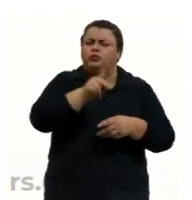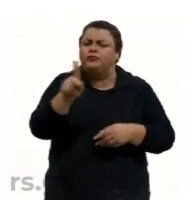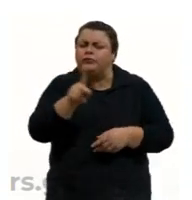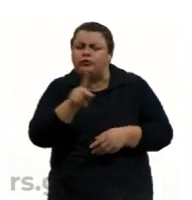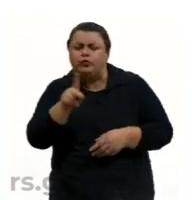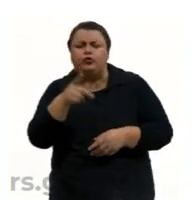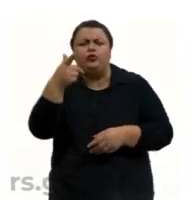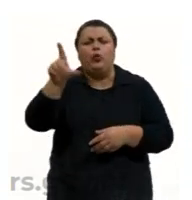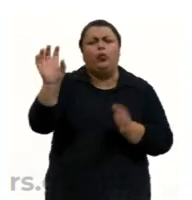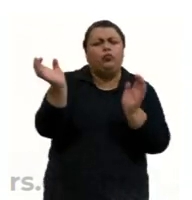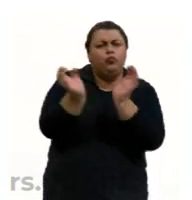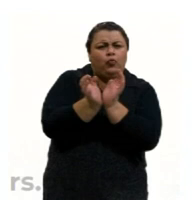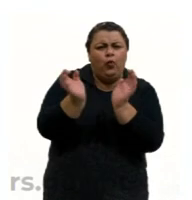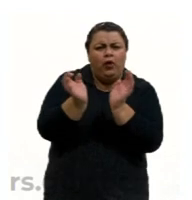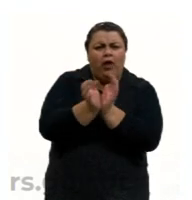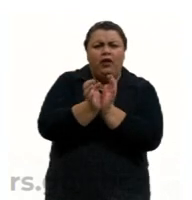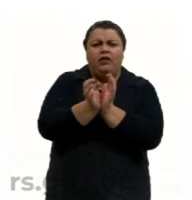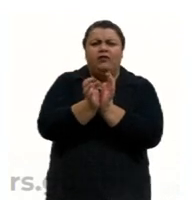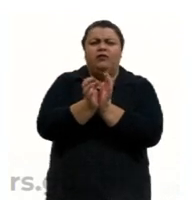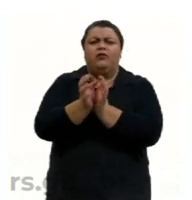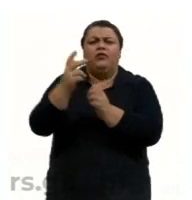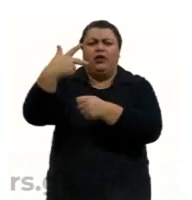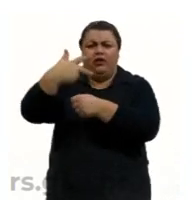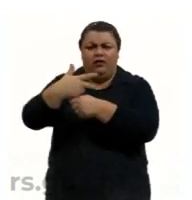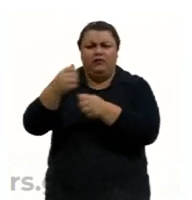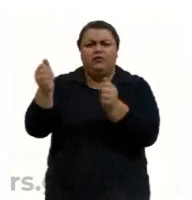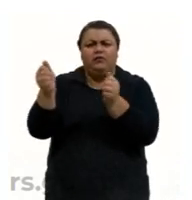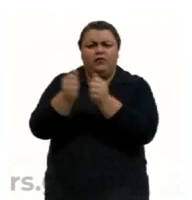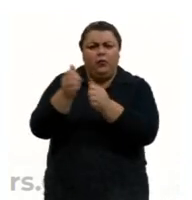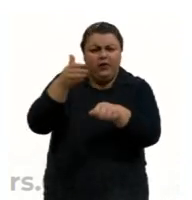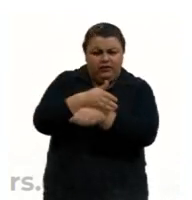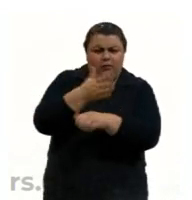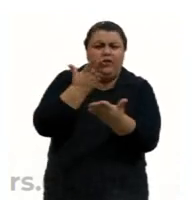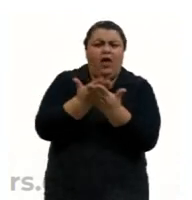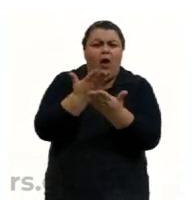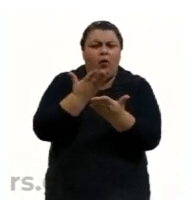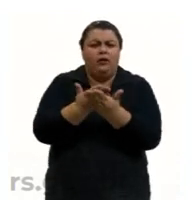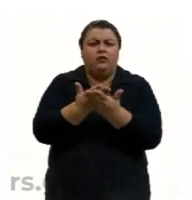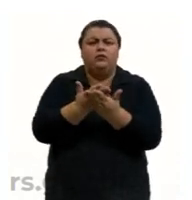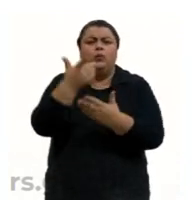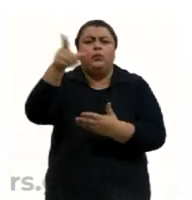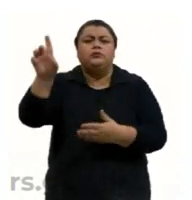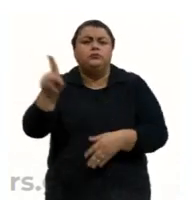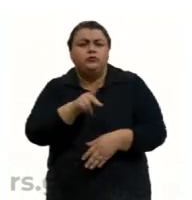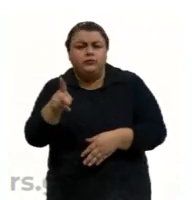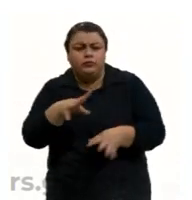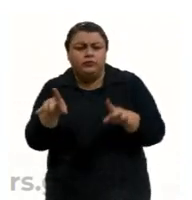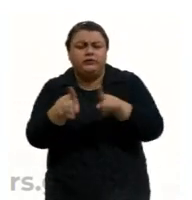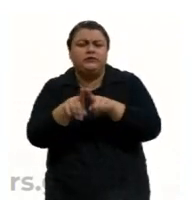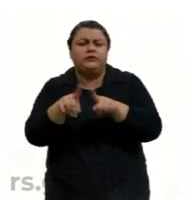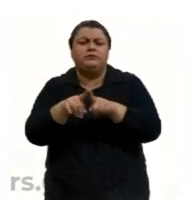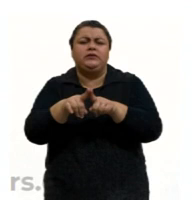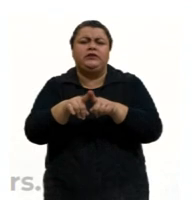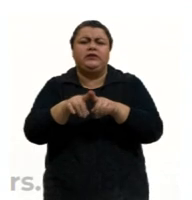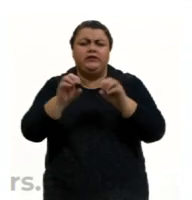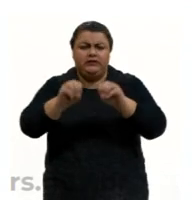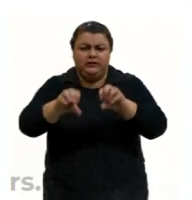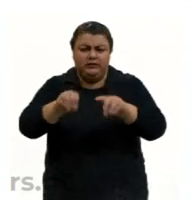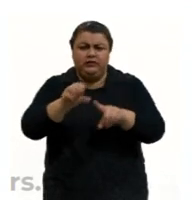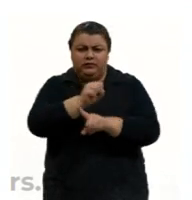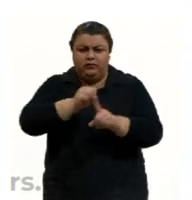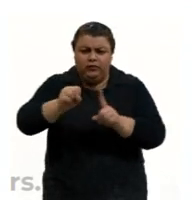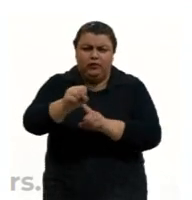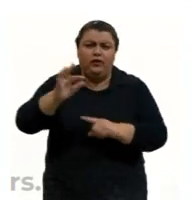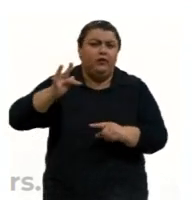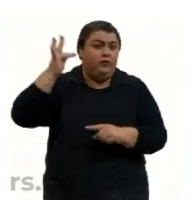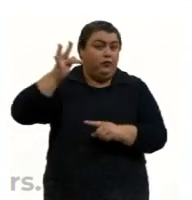os nossos colegas que estarão gravando aqui irão participar das nossas aulas, outros professores que também atuam com sociologia, com filosofia, serão